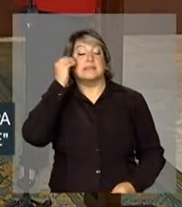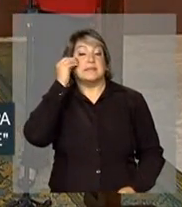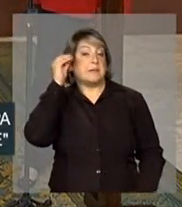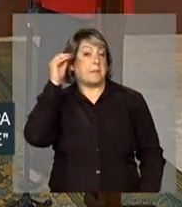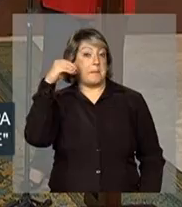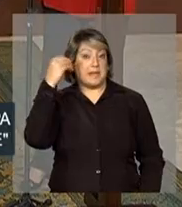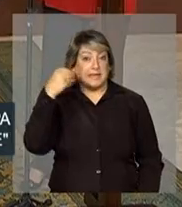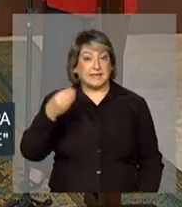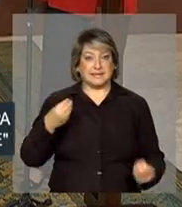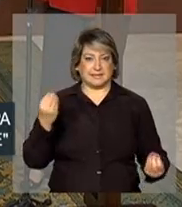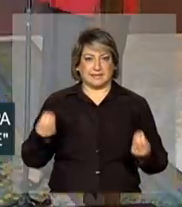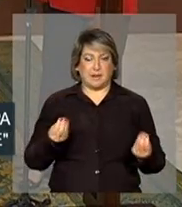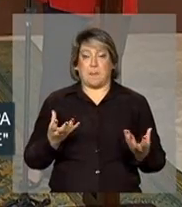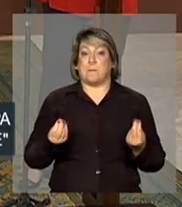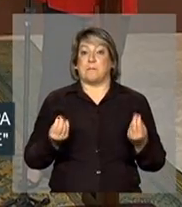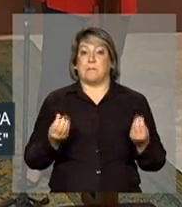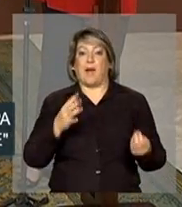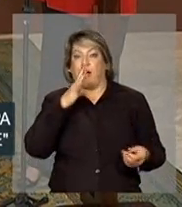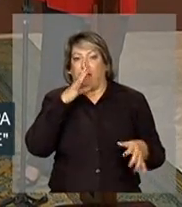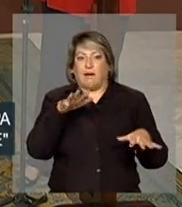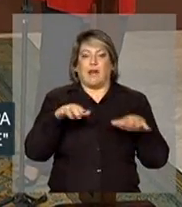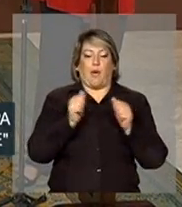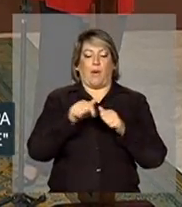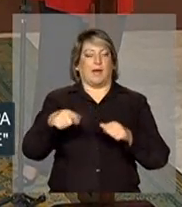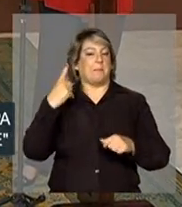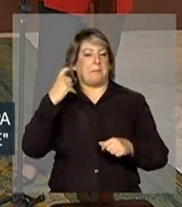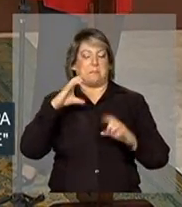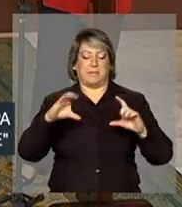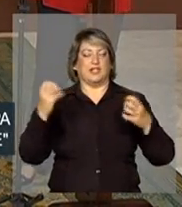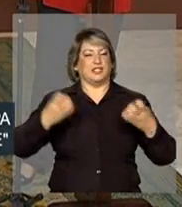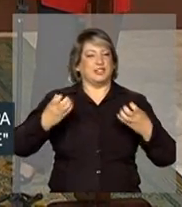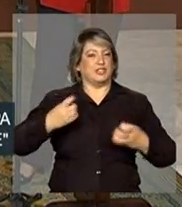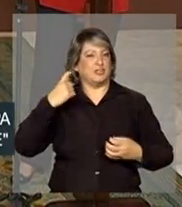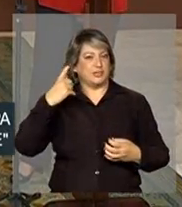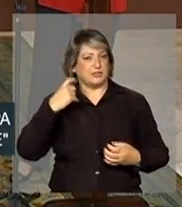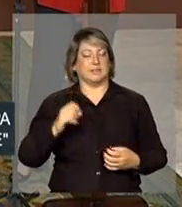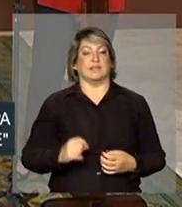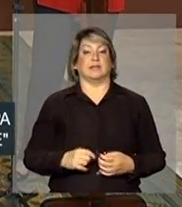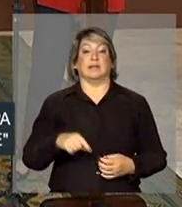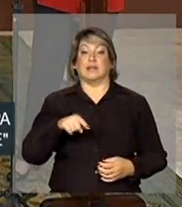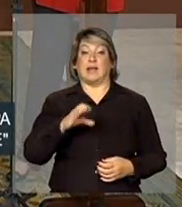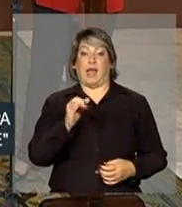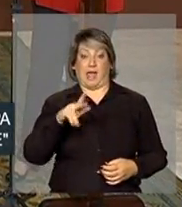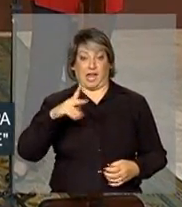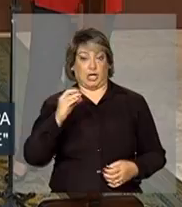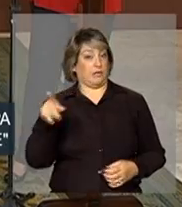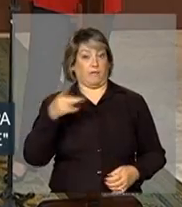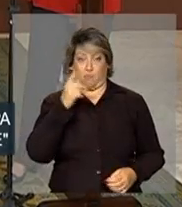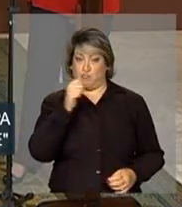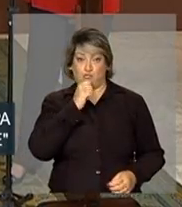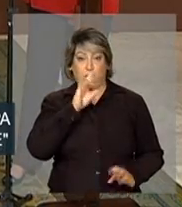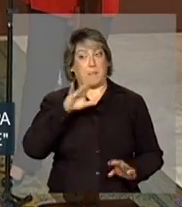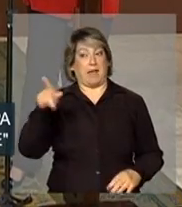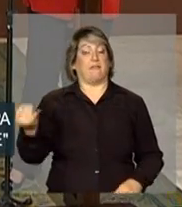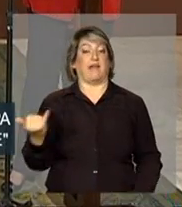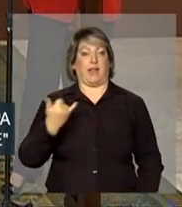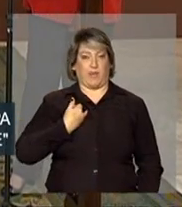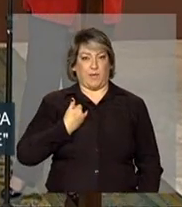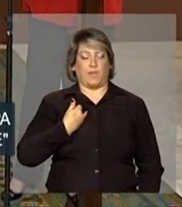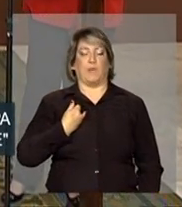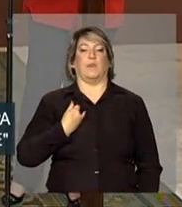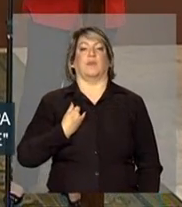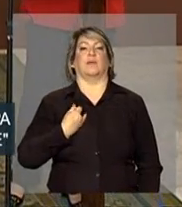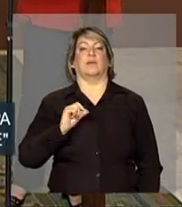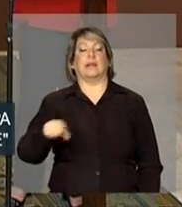muito fantástica com a cachirola. O Carlinhos não disse, mas ele me falou que a cachirola